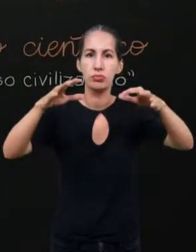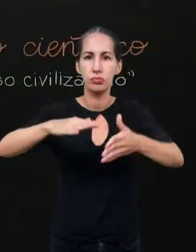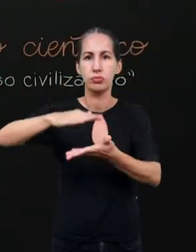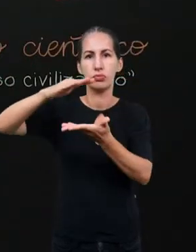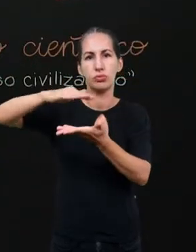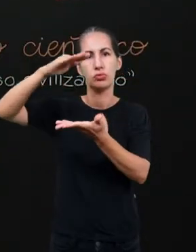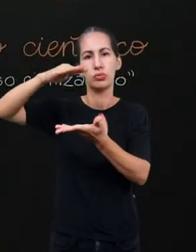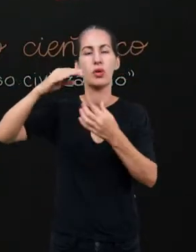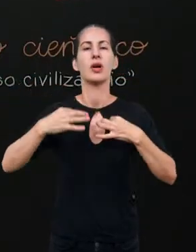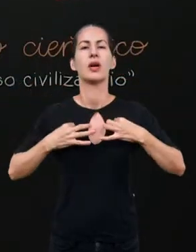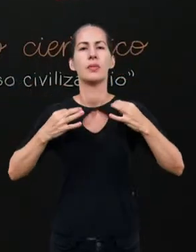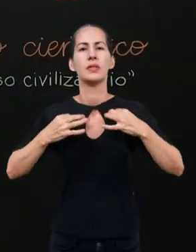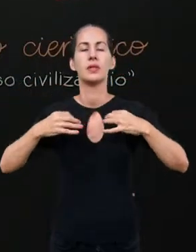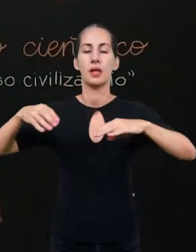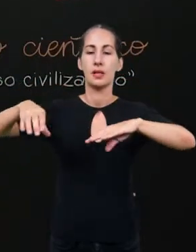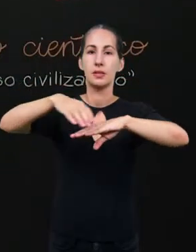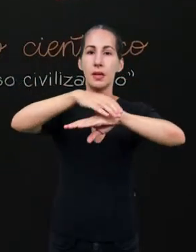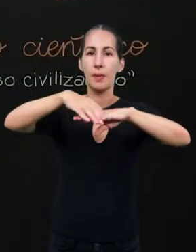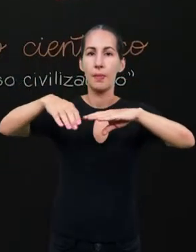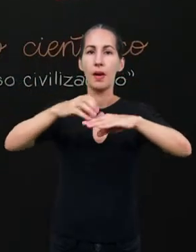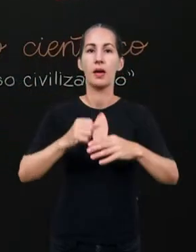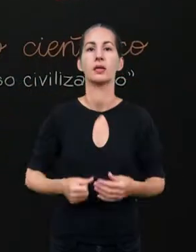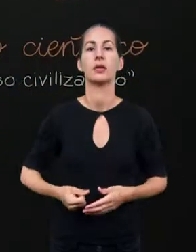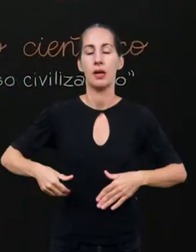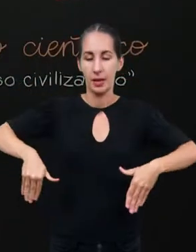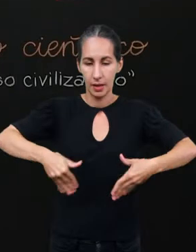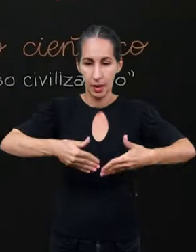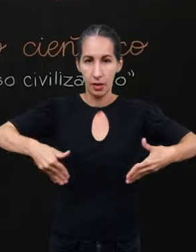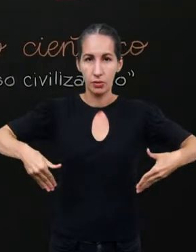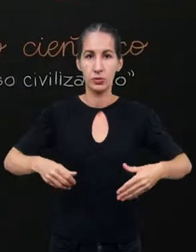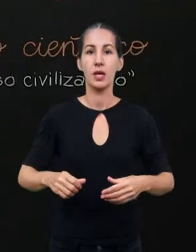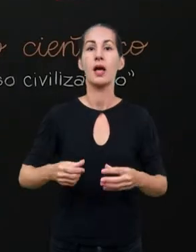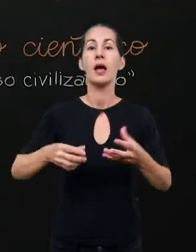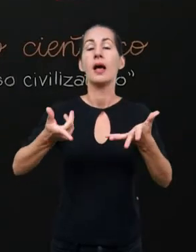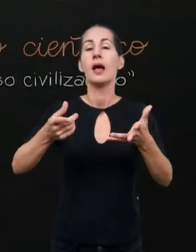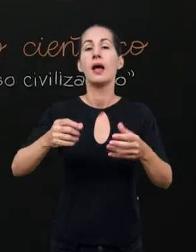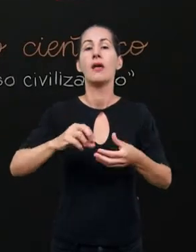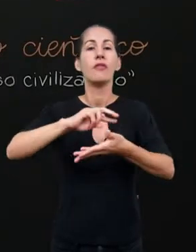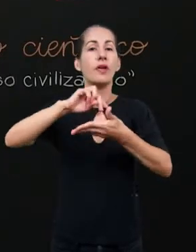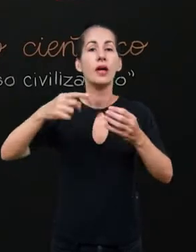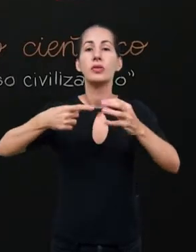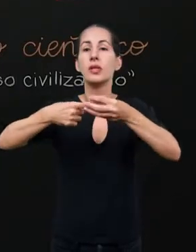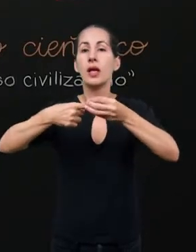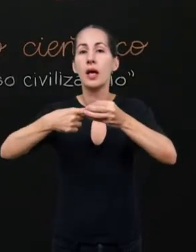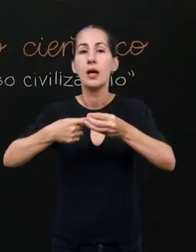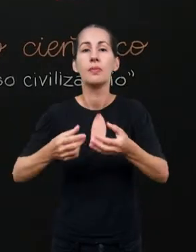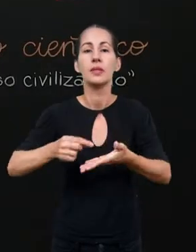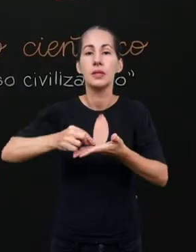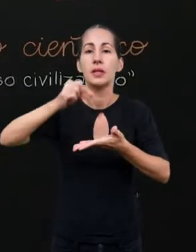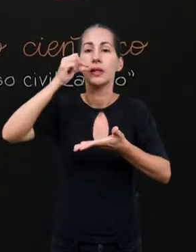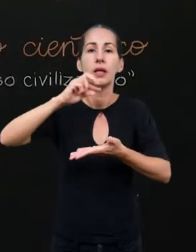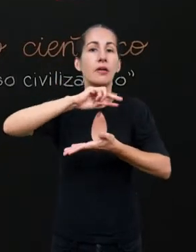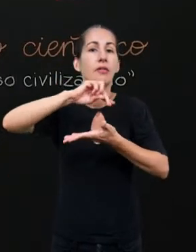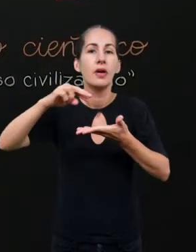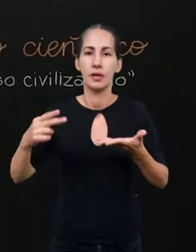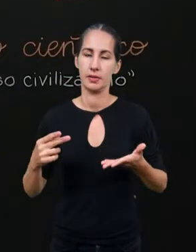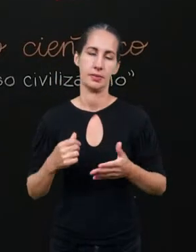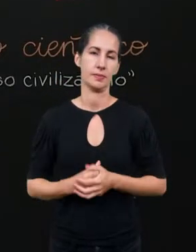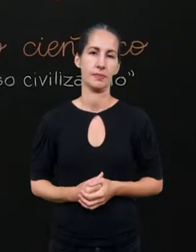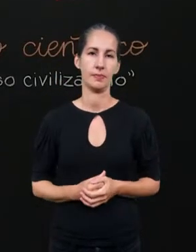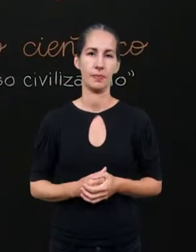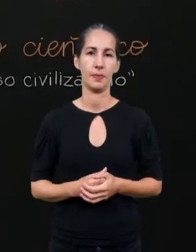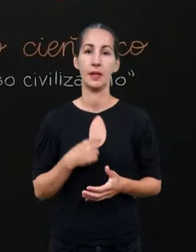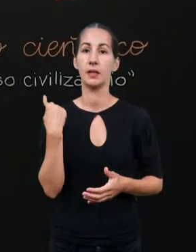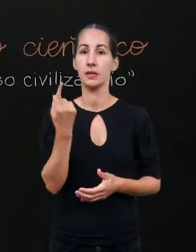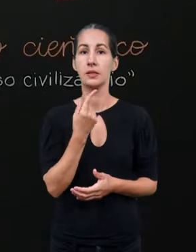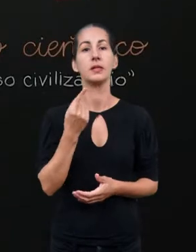Camisetas, sapatos, calças, lápis, canecas, enfim, toda espécie de mercadoria. E